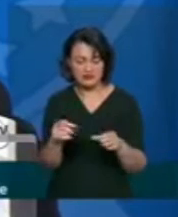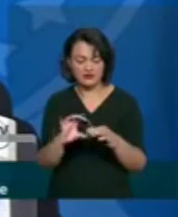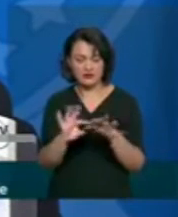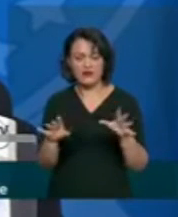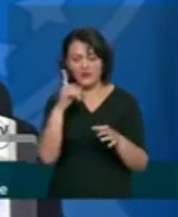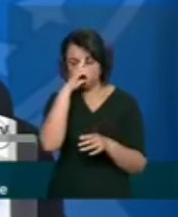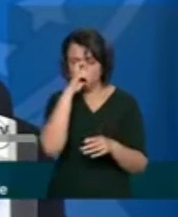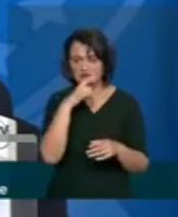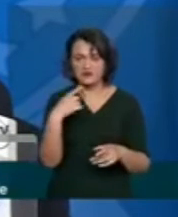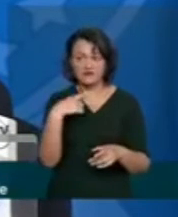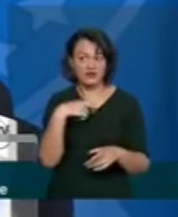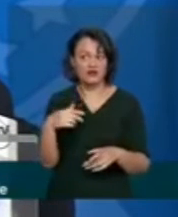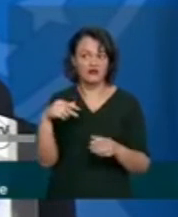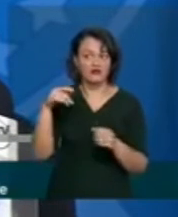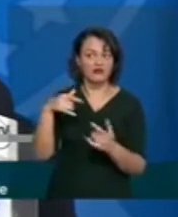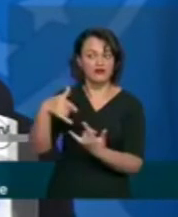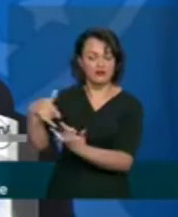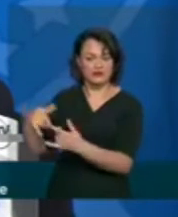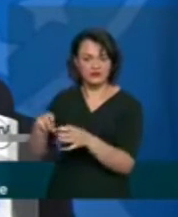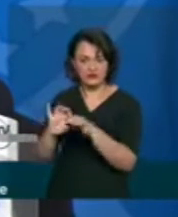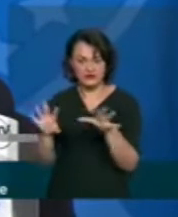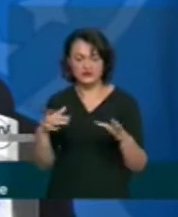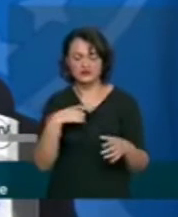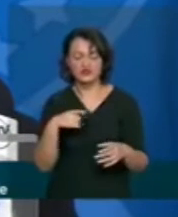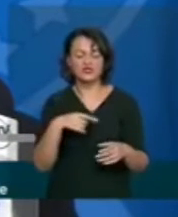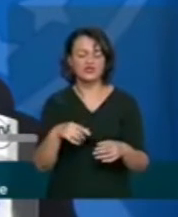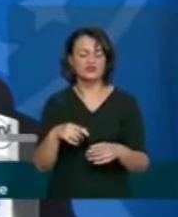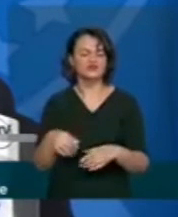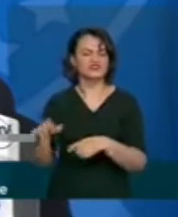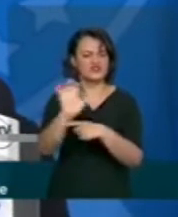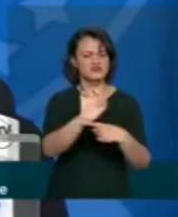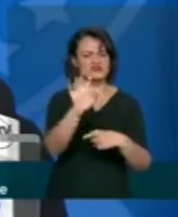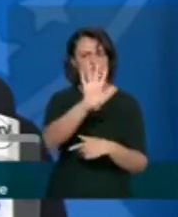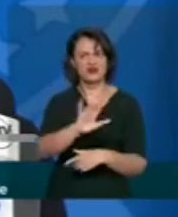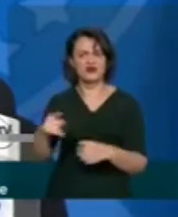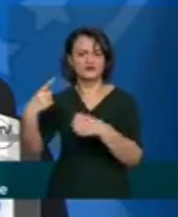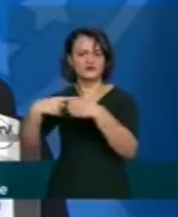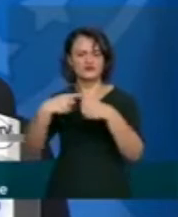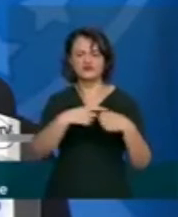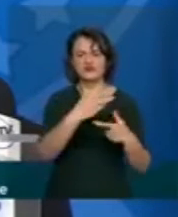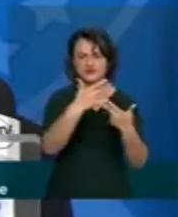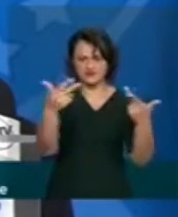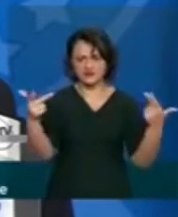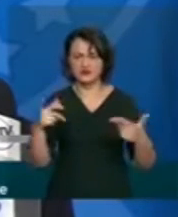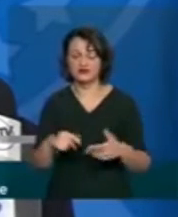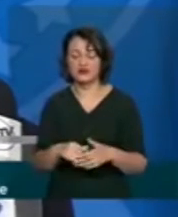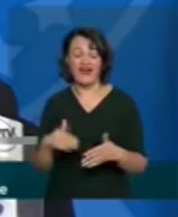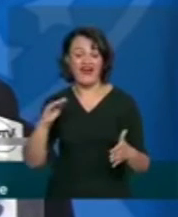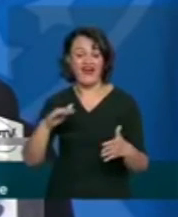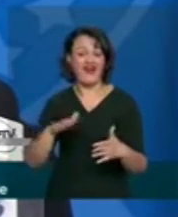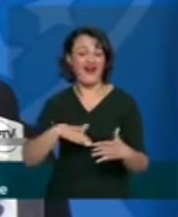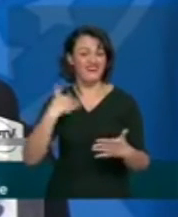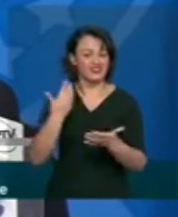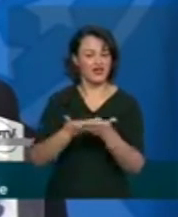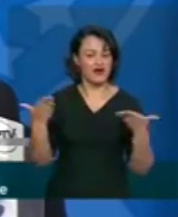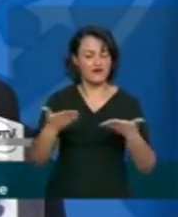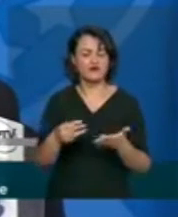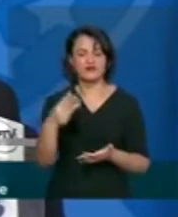hospitais e pelos estados e municípios até o momento de 3 mil